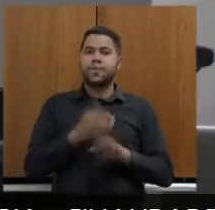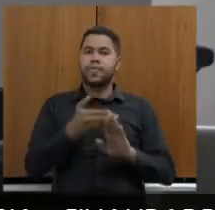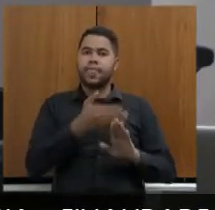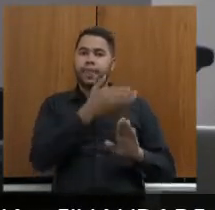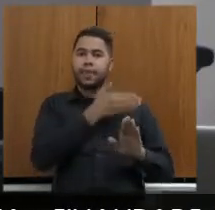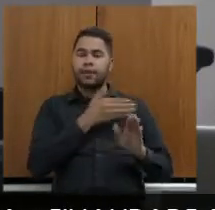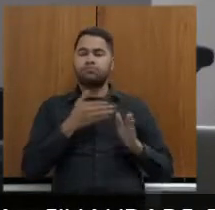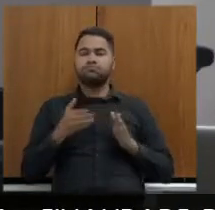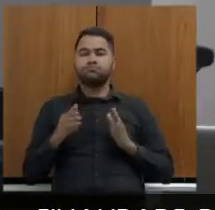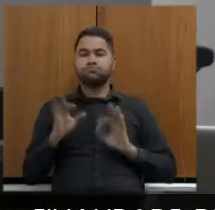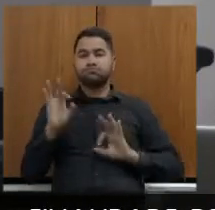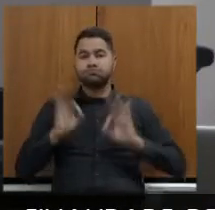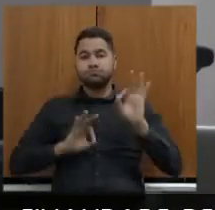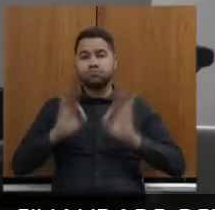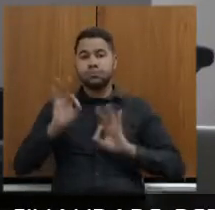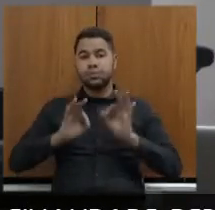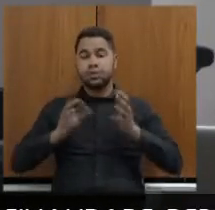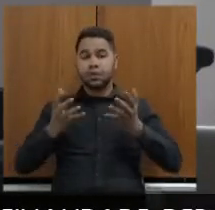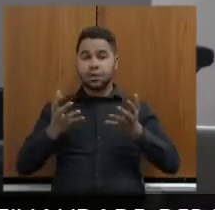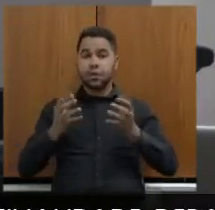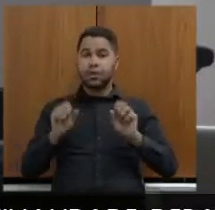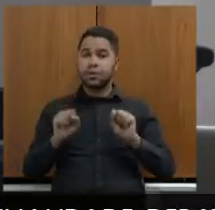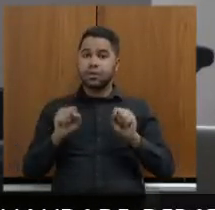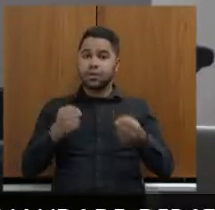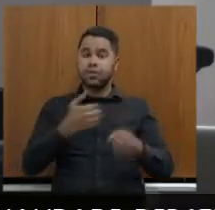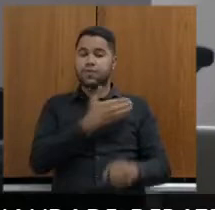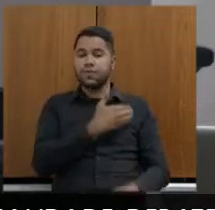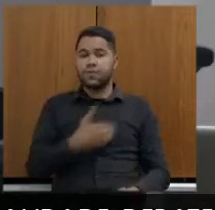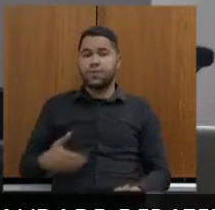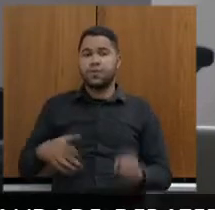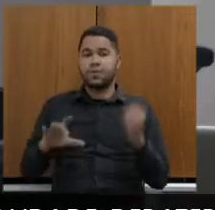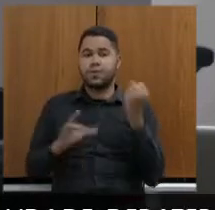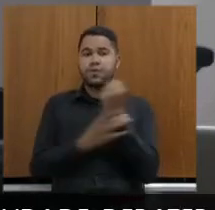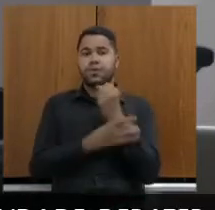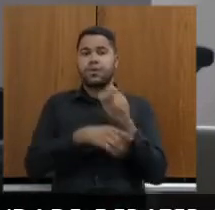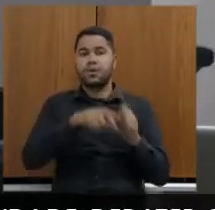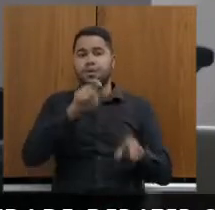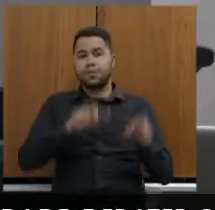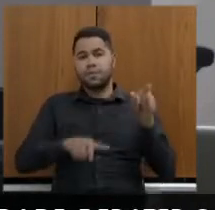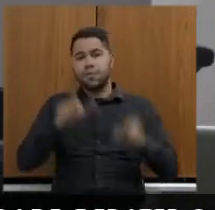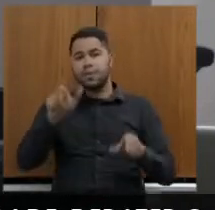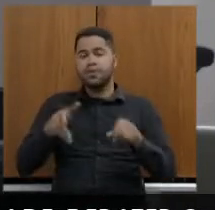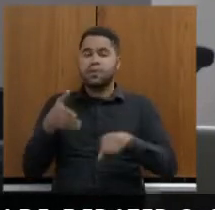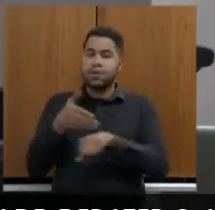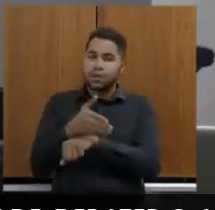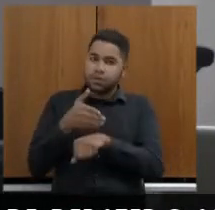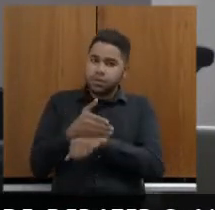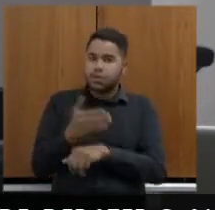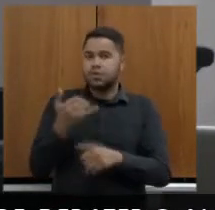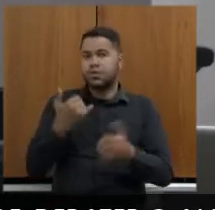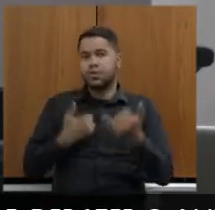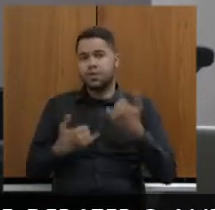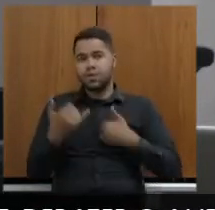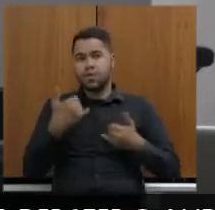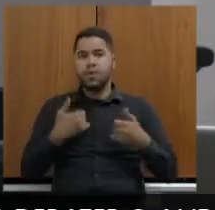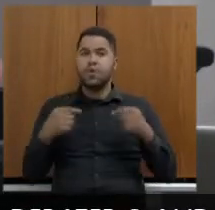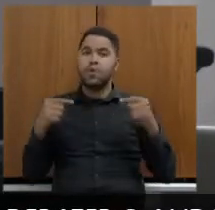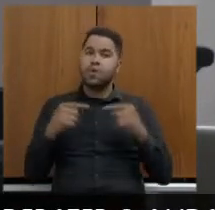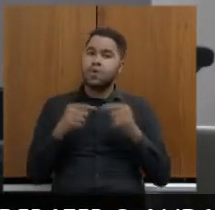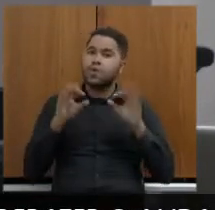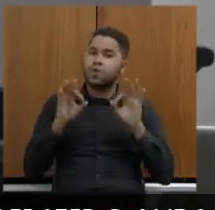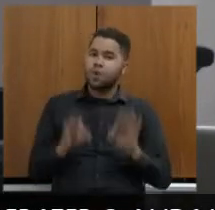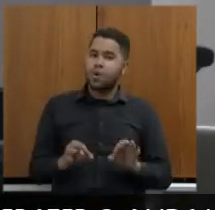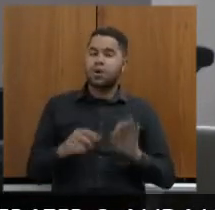desenhado mas o que a gente quer como defensoria pública é assegurar que essas pessoas tenham acesso a informação correta